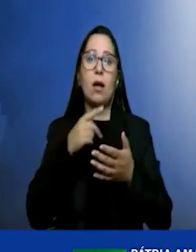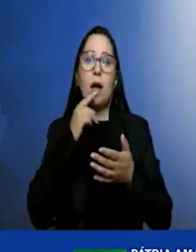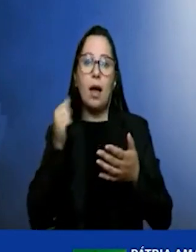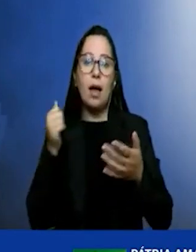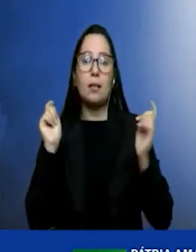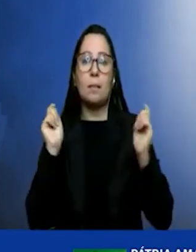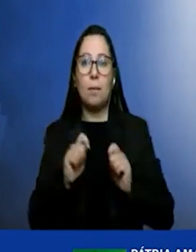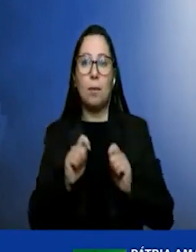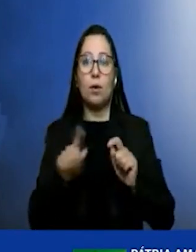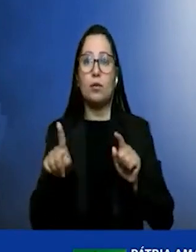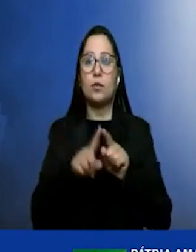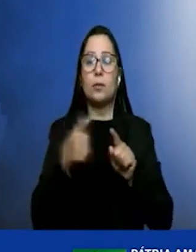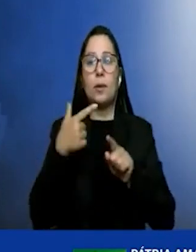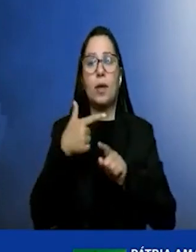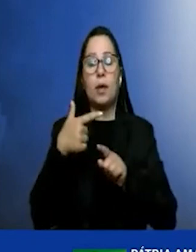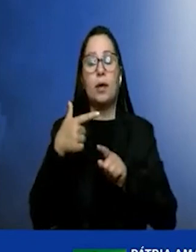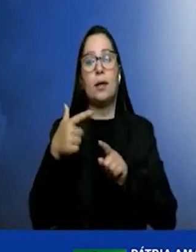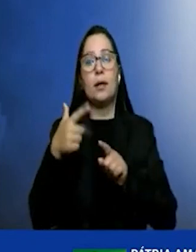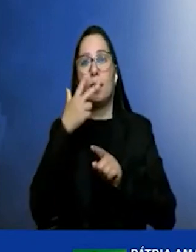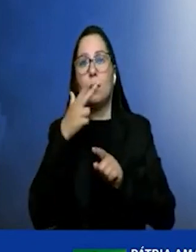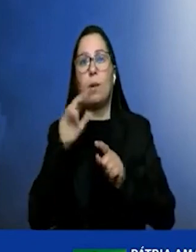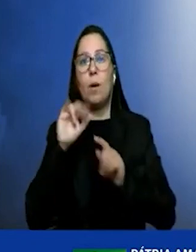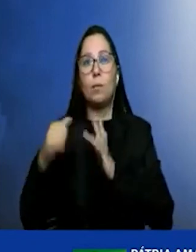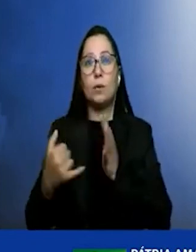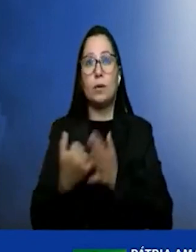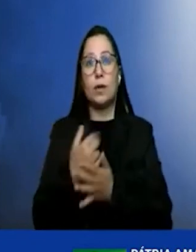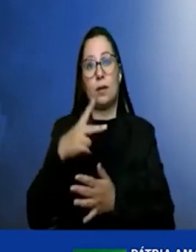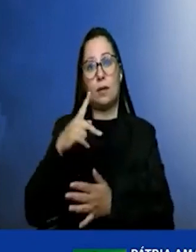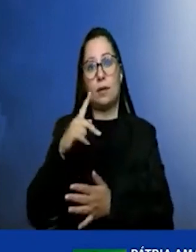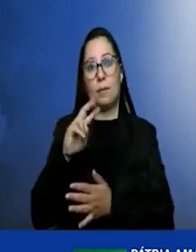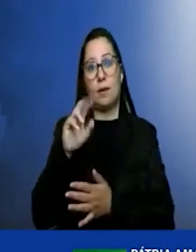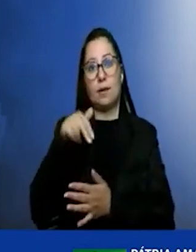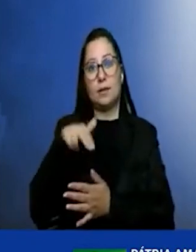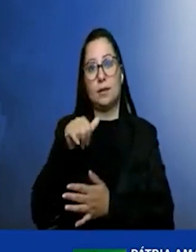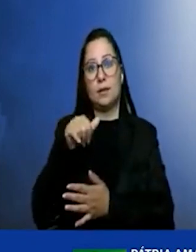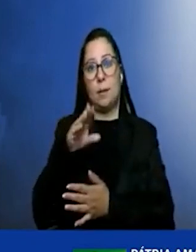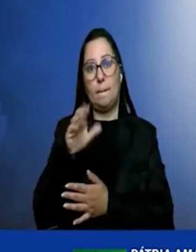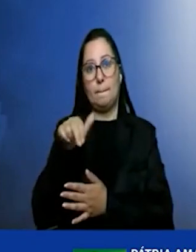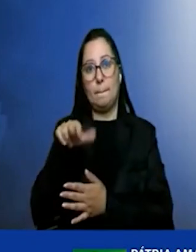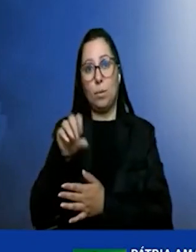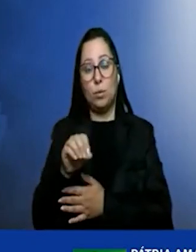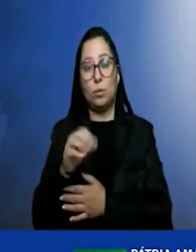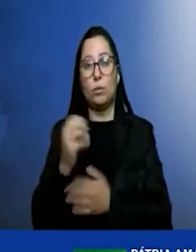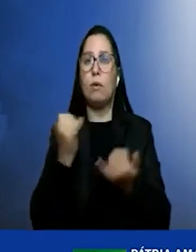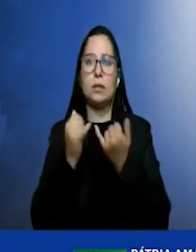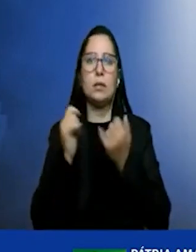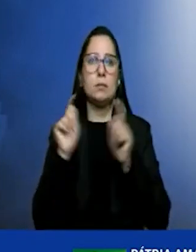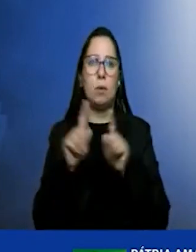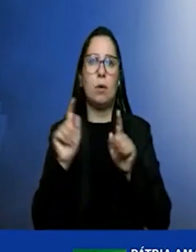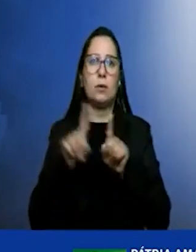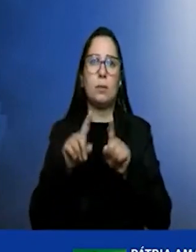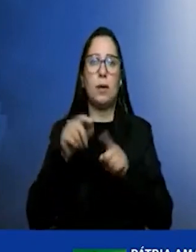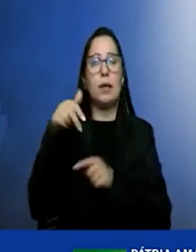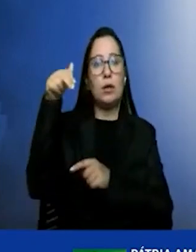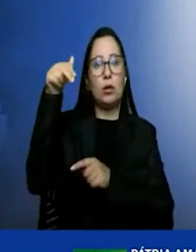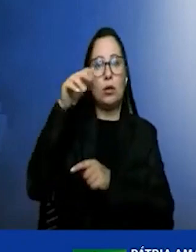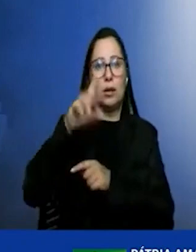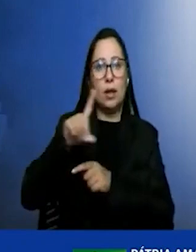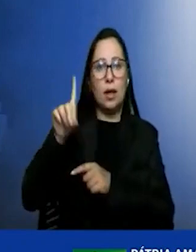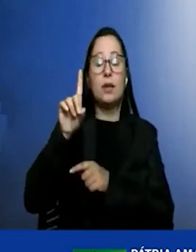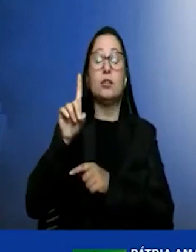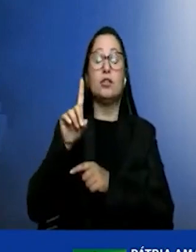Pernambuco também como hub base de exportação assim como mesmo sendo o Nordeste o grande detentor das riquezas naturais para energias